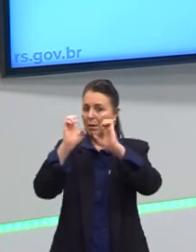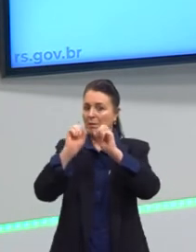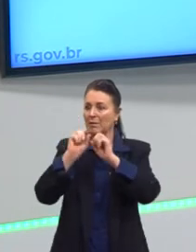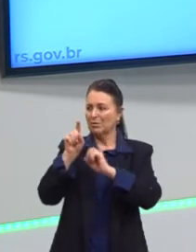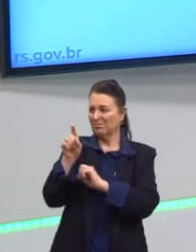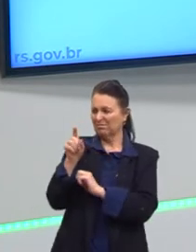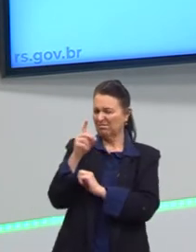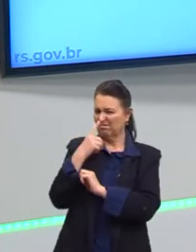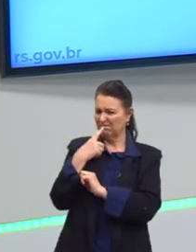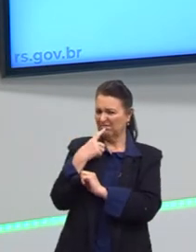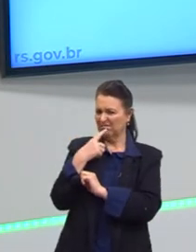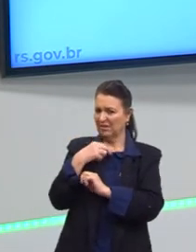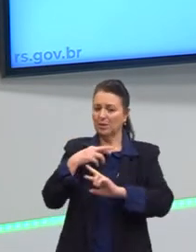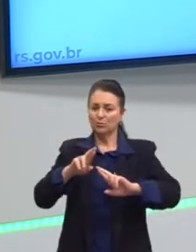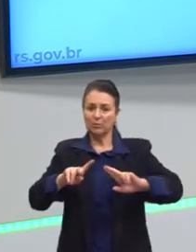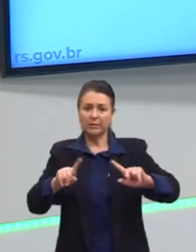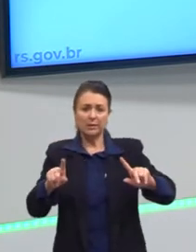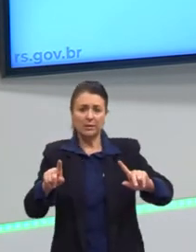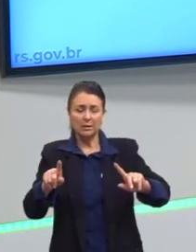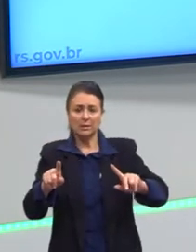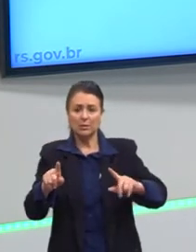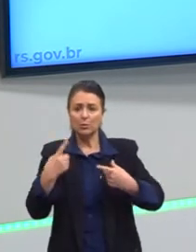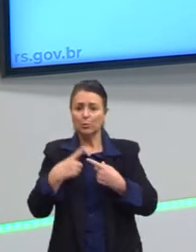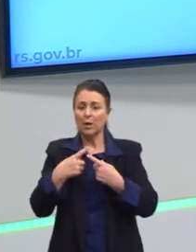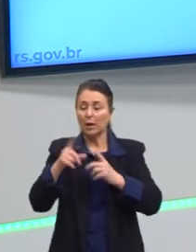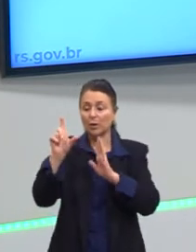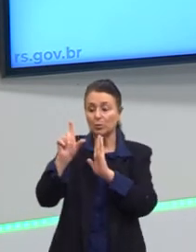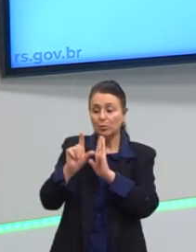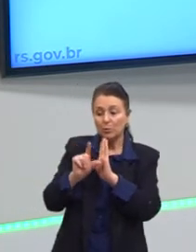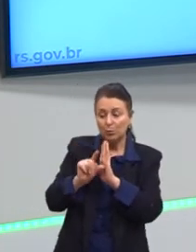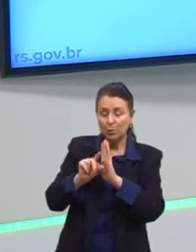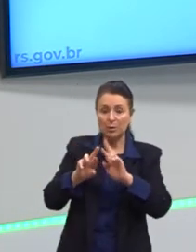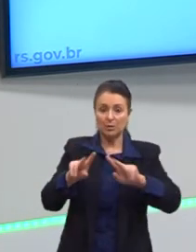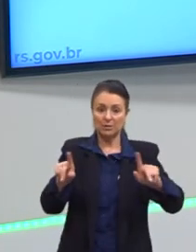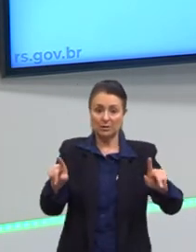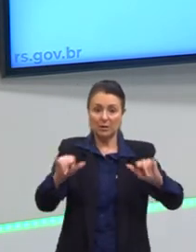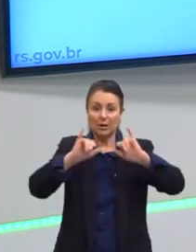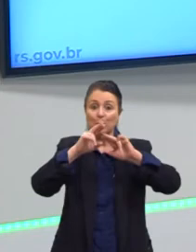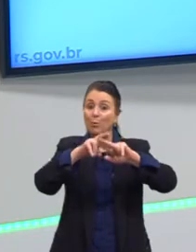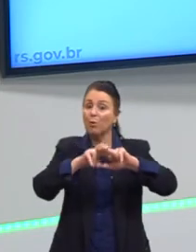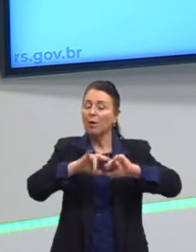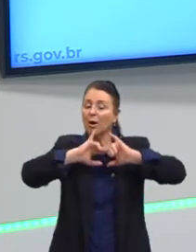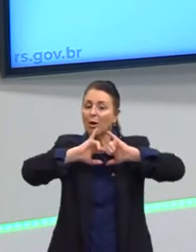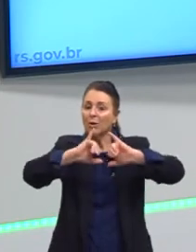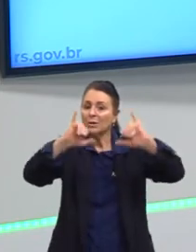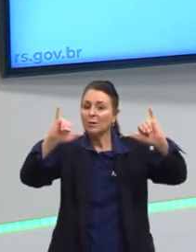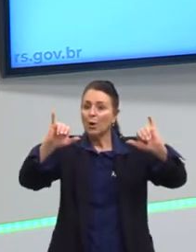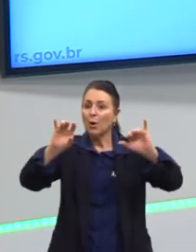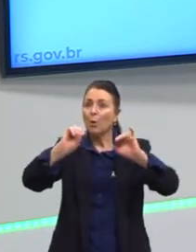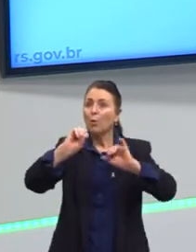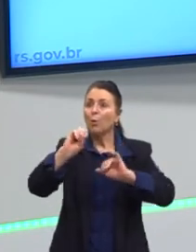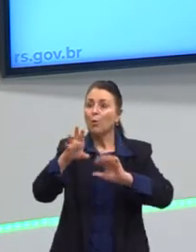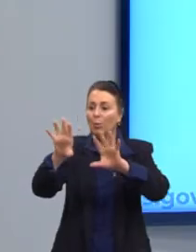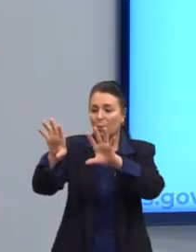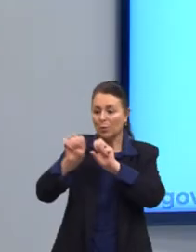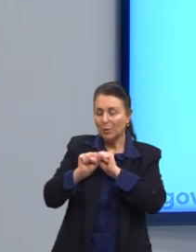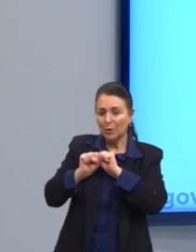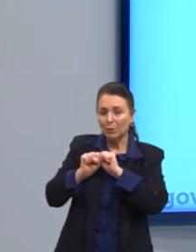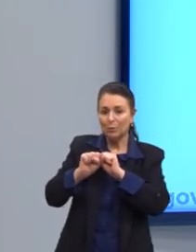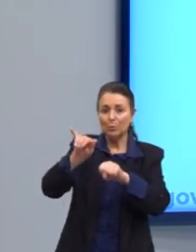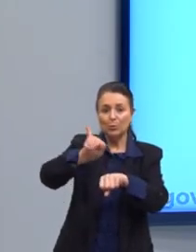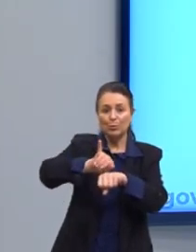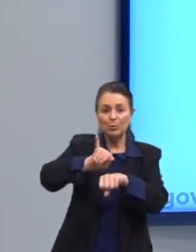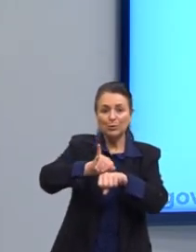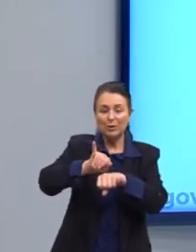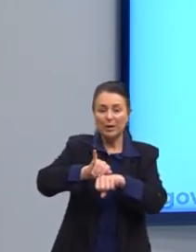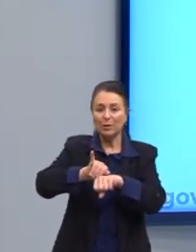essa distinção diminui. E a propaganda ou aquisição do objeto signo faz com que